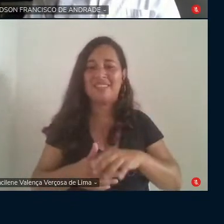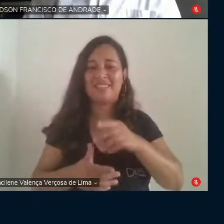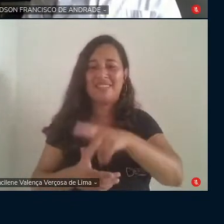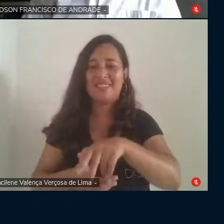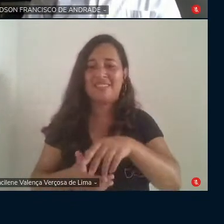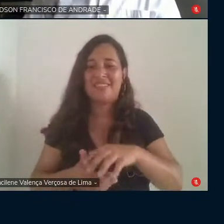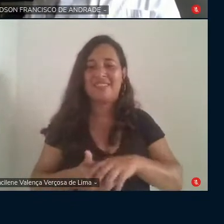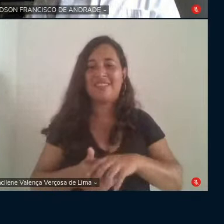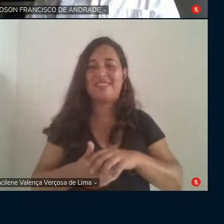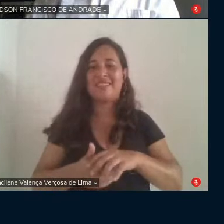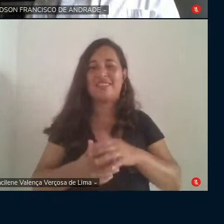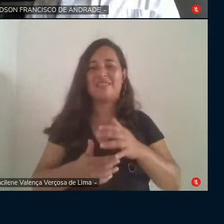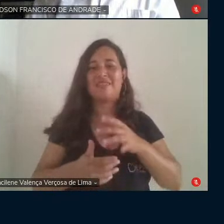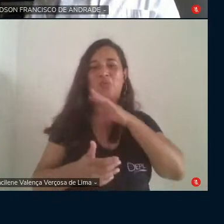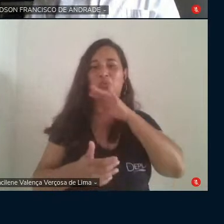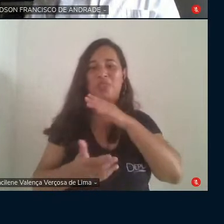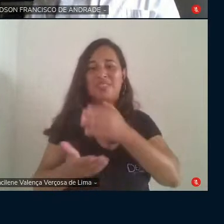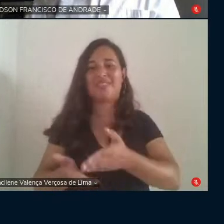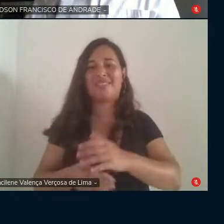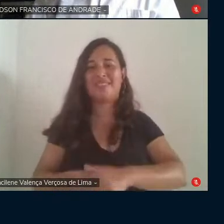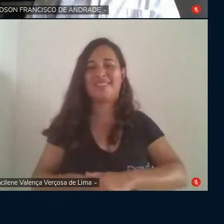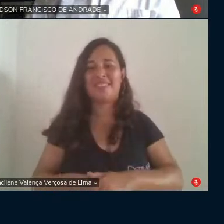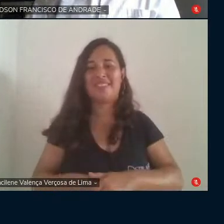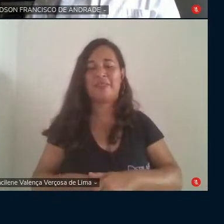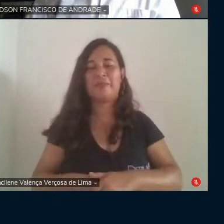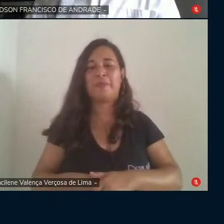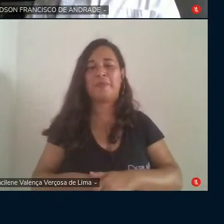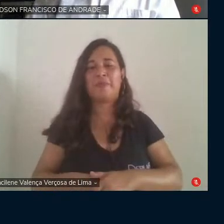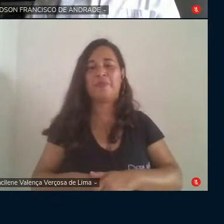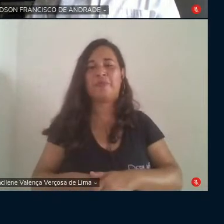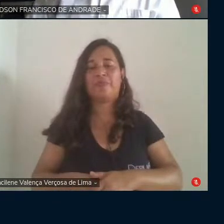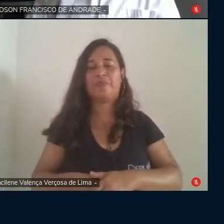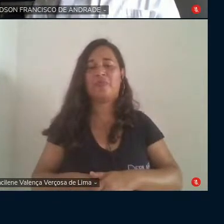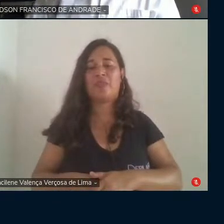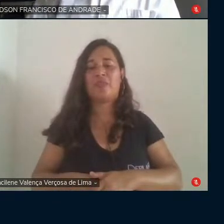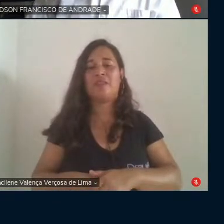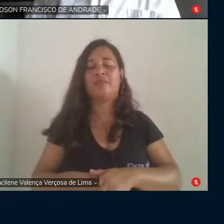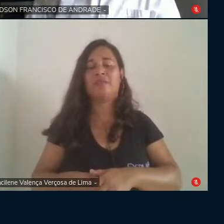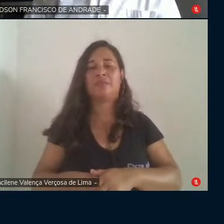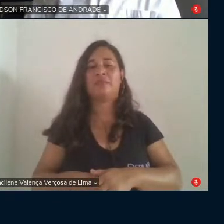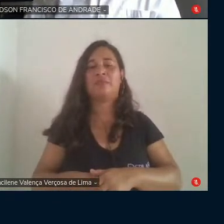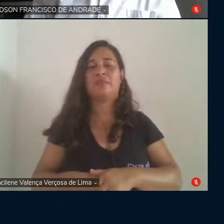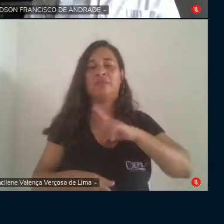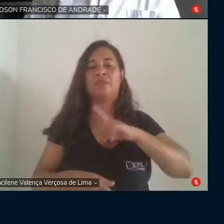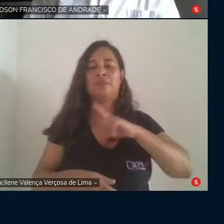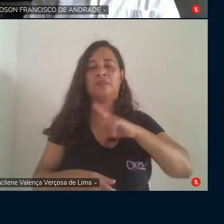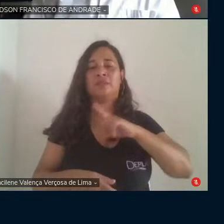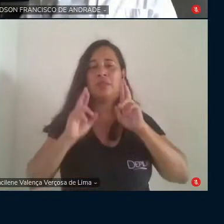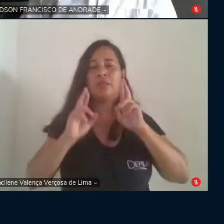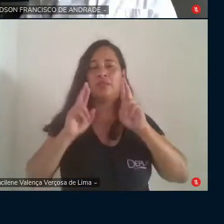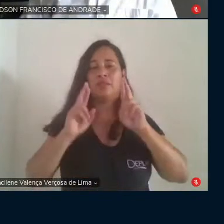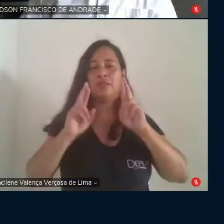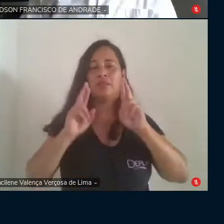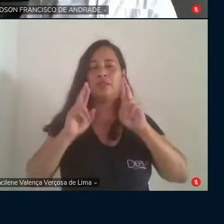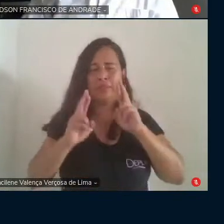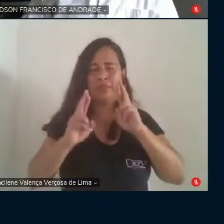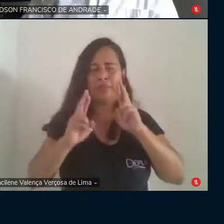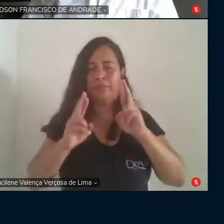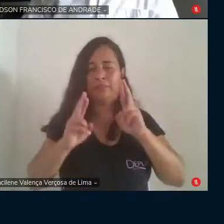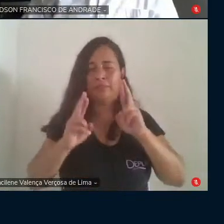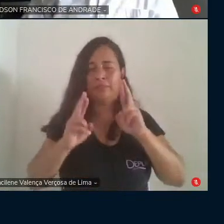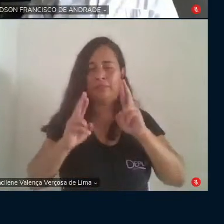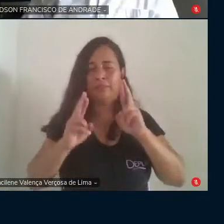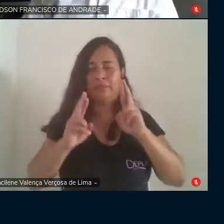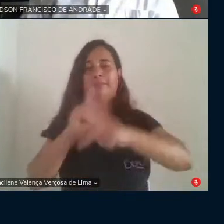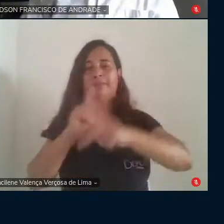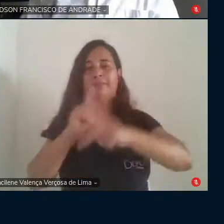Segue, Lênin. Vamos lá, então. Então, a conferência traz essa perspectiva esperançosa, porque é uma conferência popular de educação